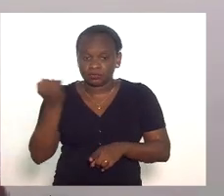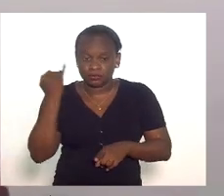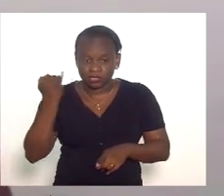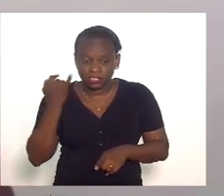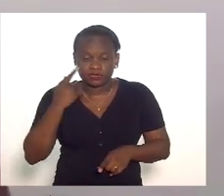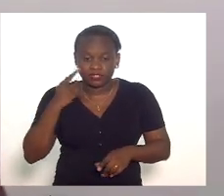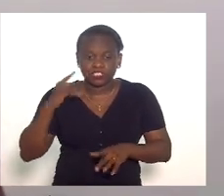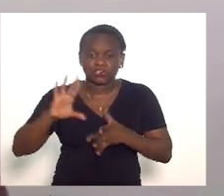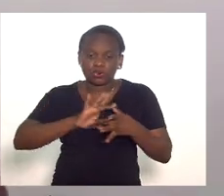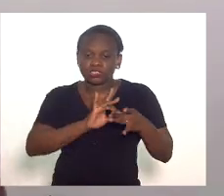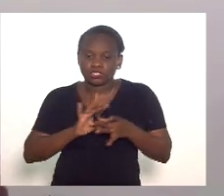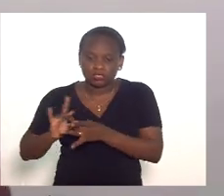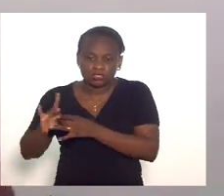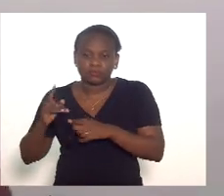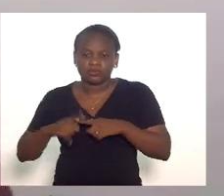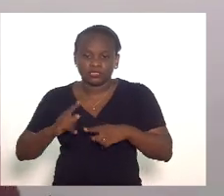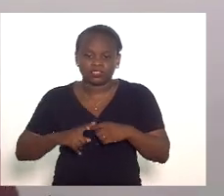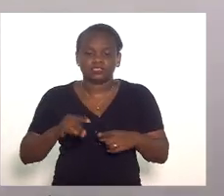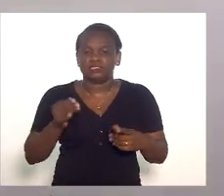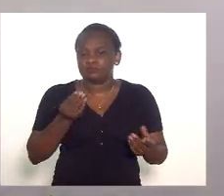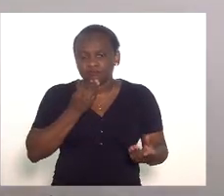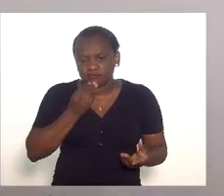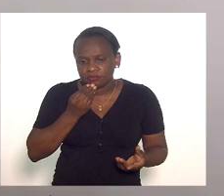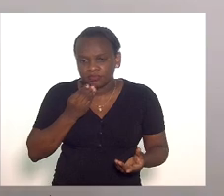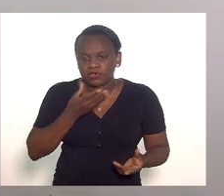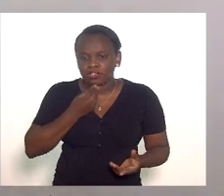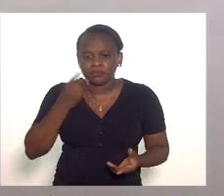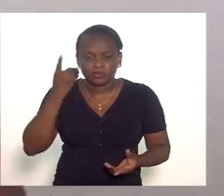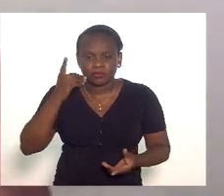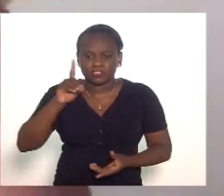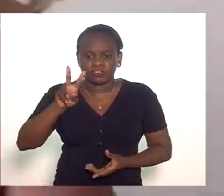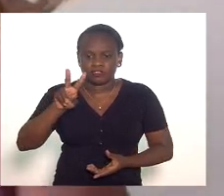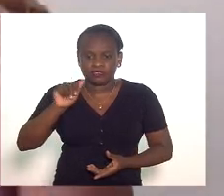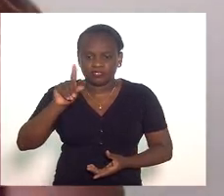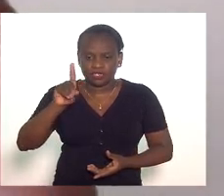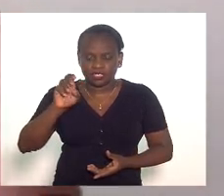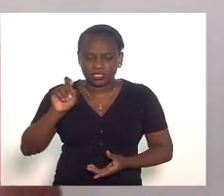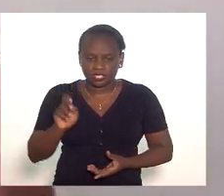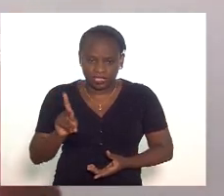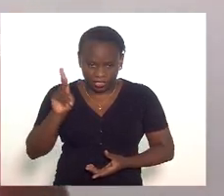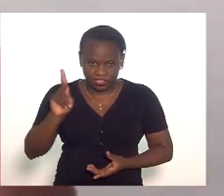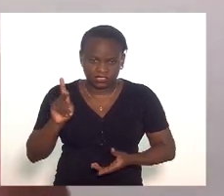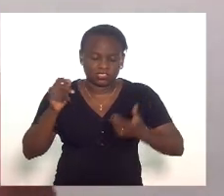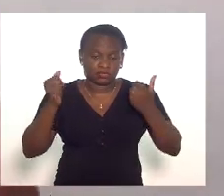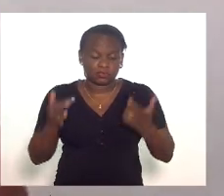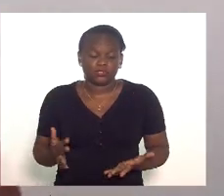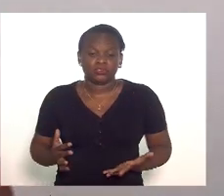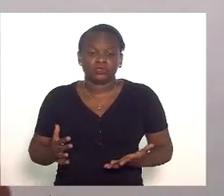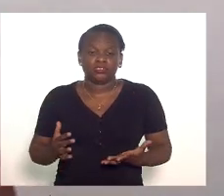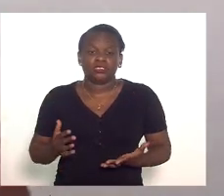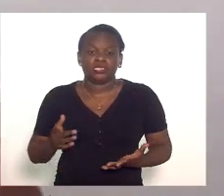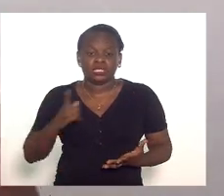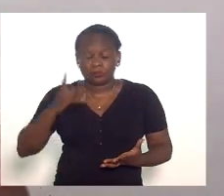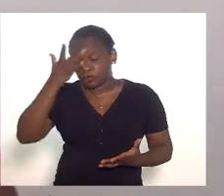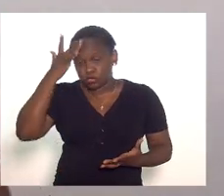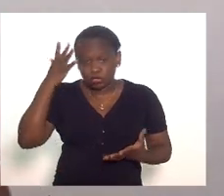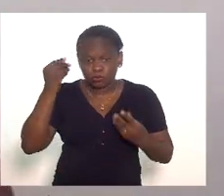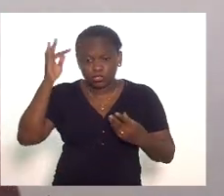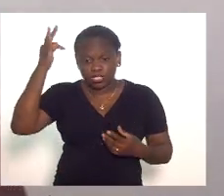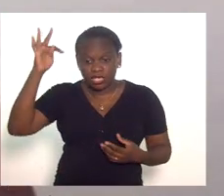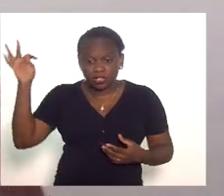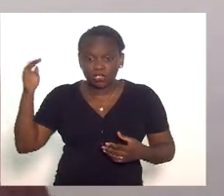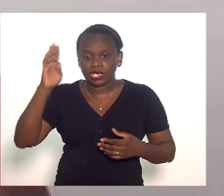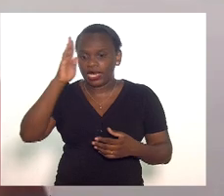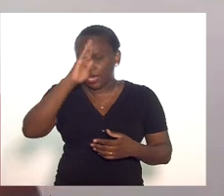a contextualizar porque é óbvio como trouxe aqui o deputado Valdeck muitos teóricos muitos